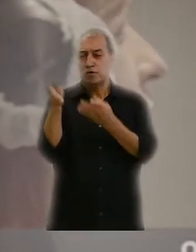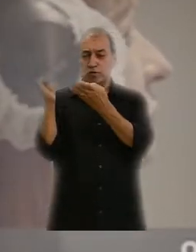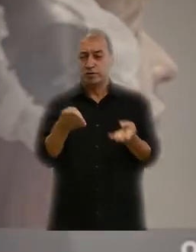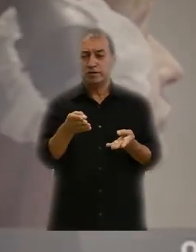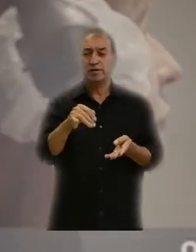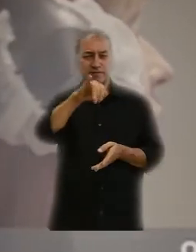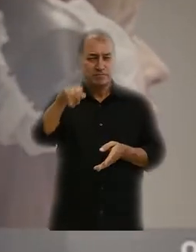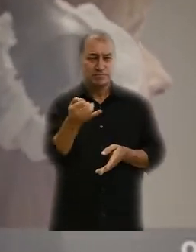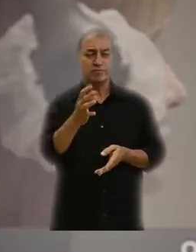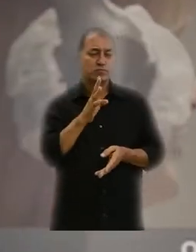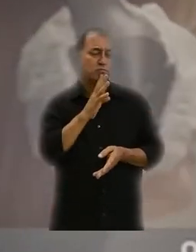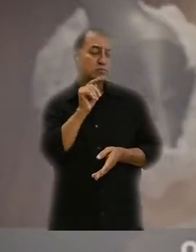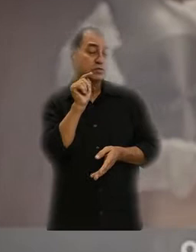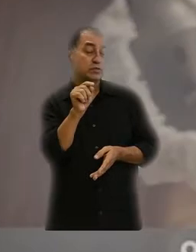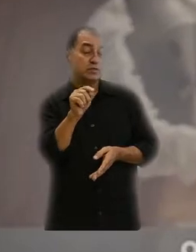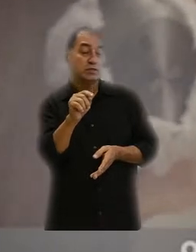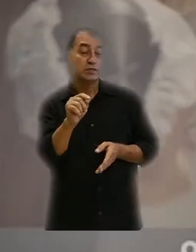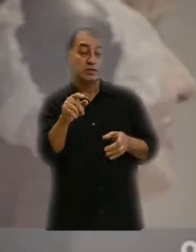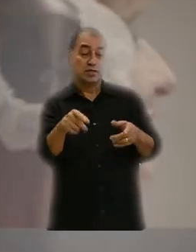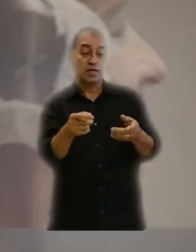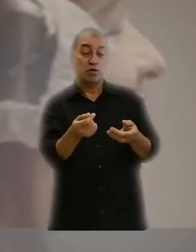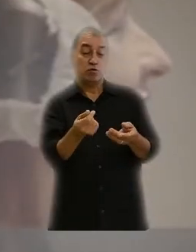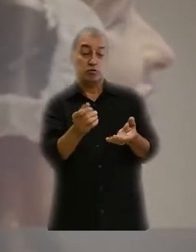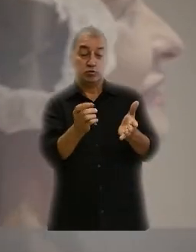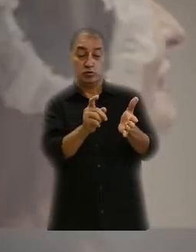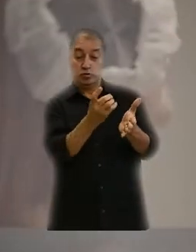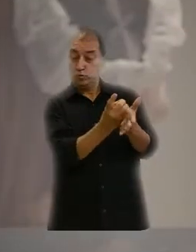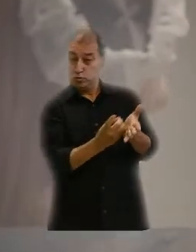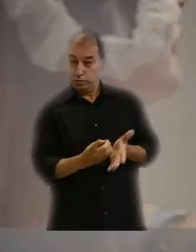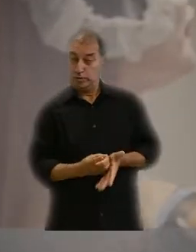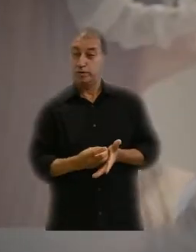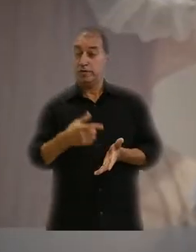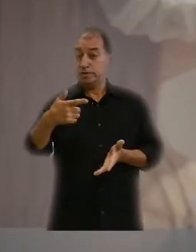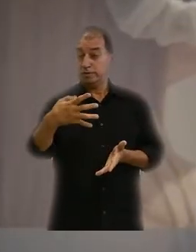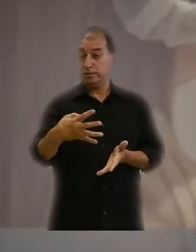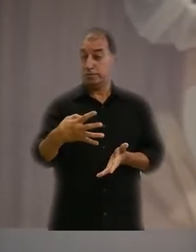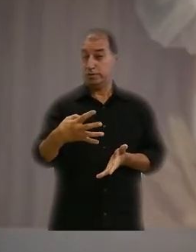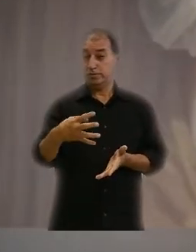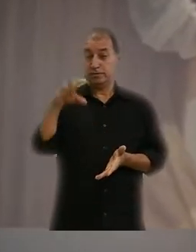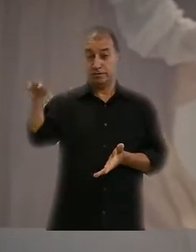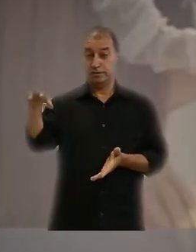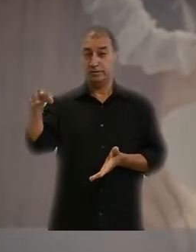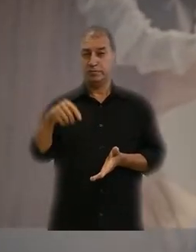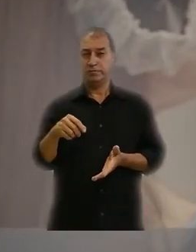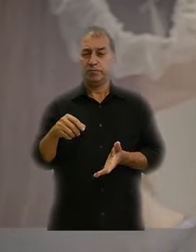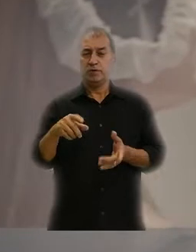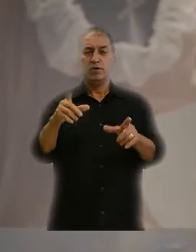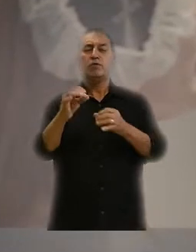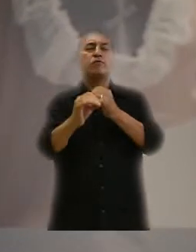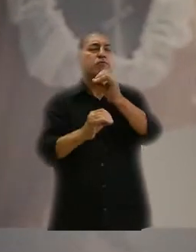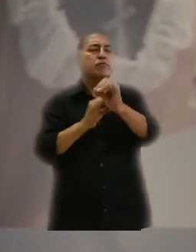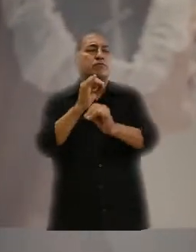visitante tem a oportunidade de conhecer o acervo documental da Justiça do Trabalho da 24ª Região, de forma